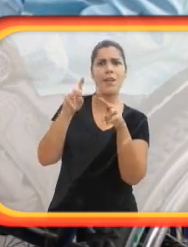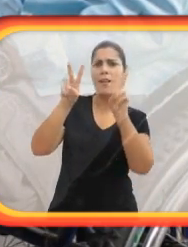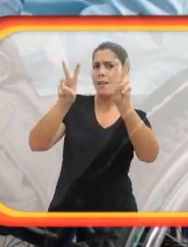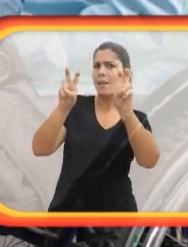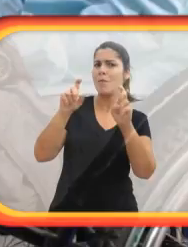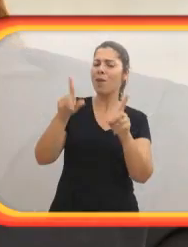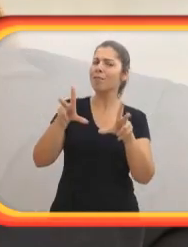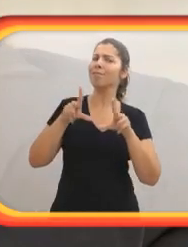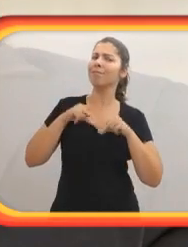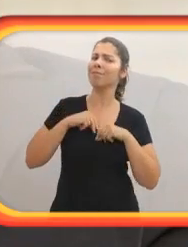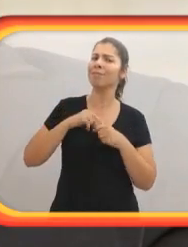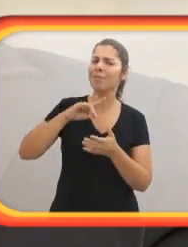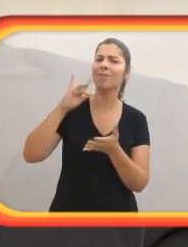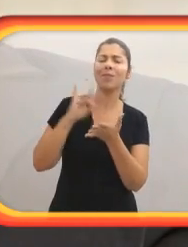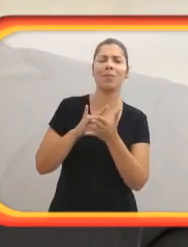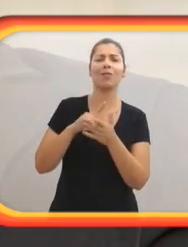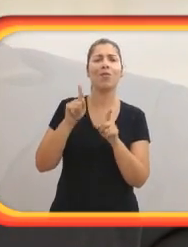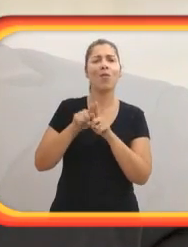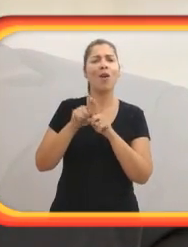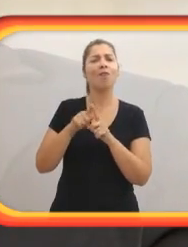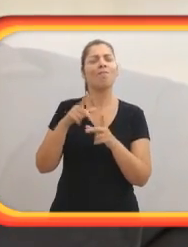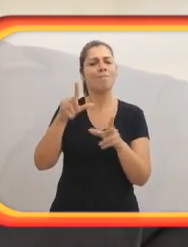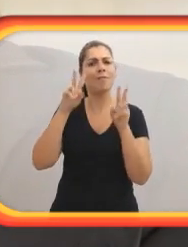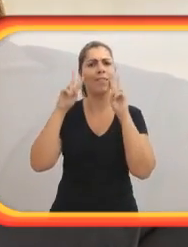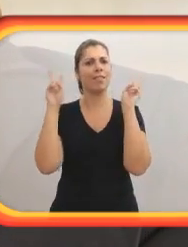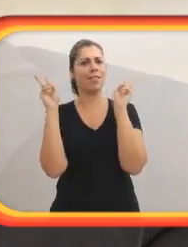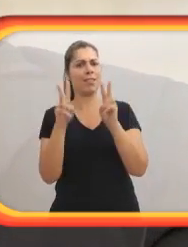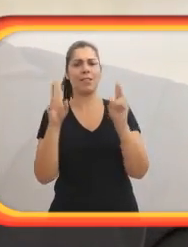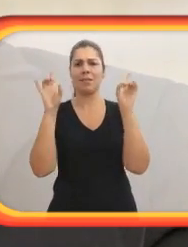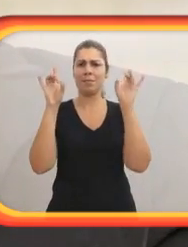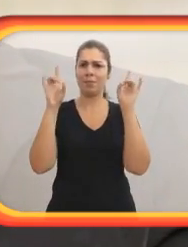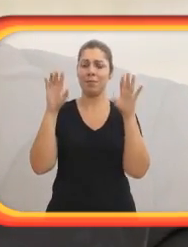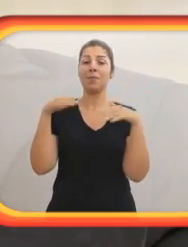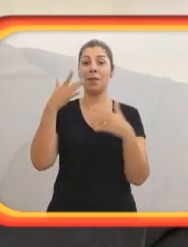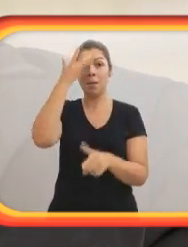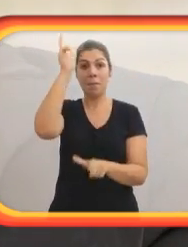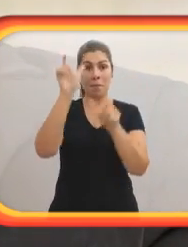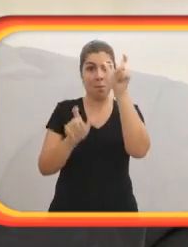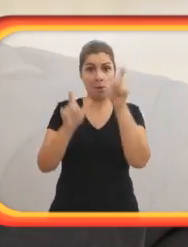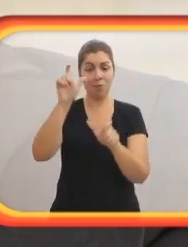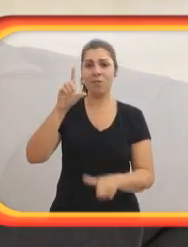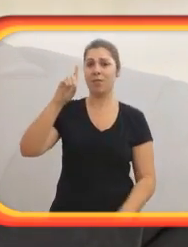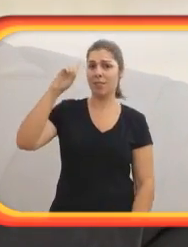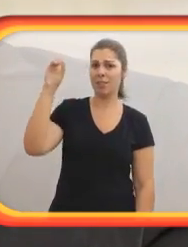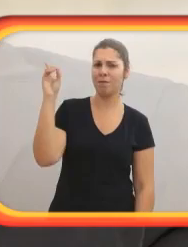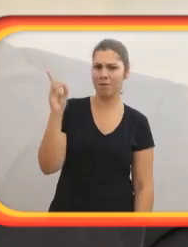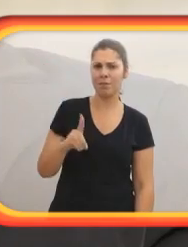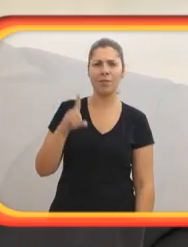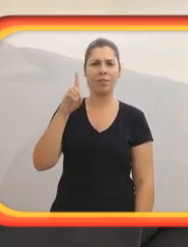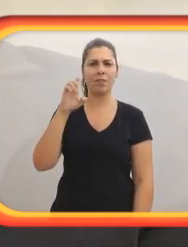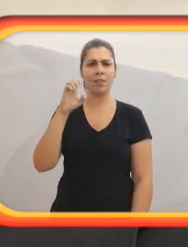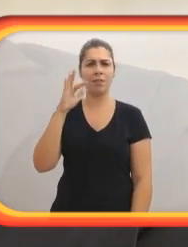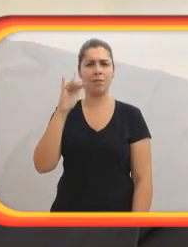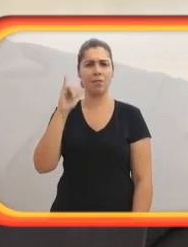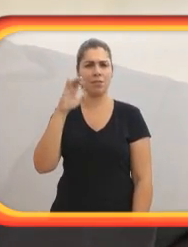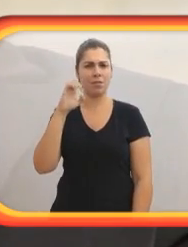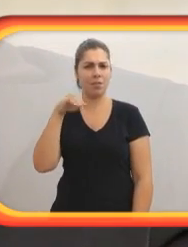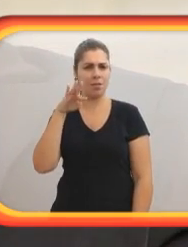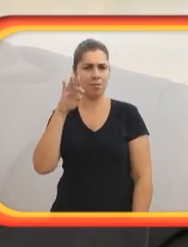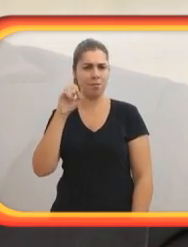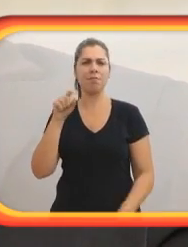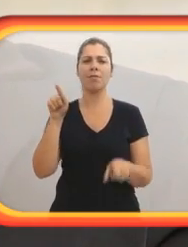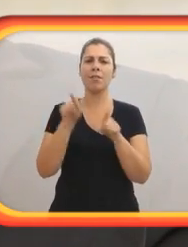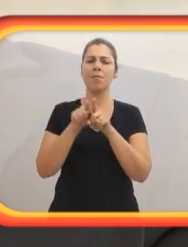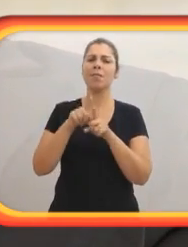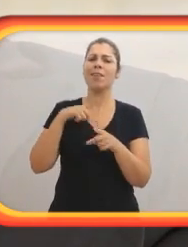pessoas com deficiência. Atrair a atenção da mídia, dos governos, do setor privado, da sociedade civil, da população